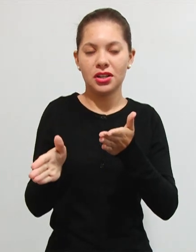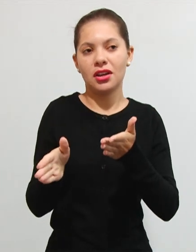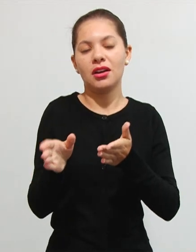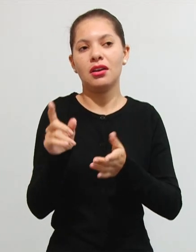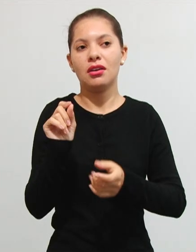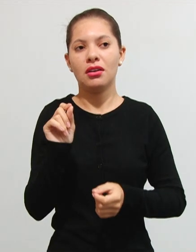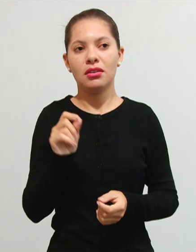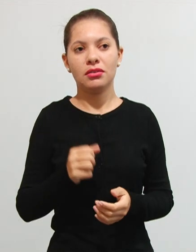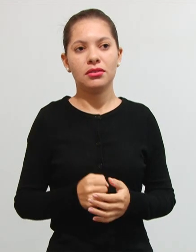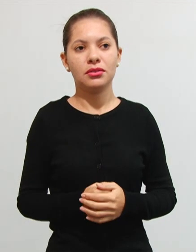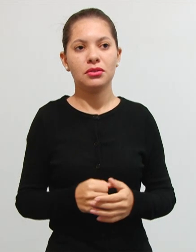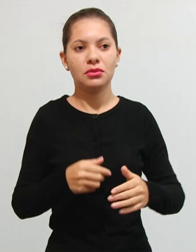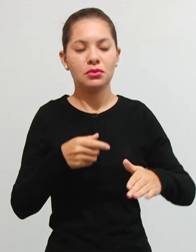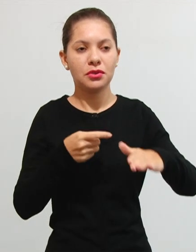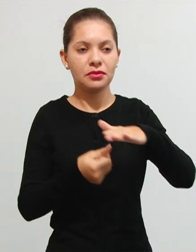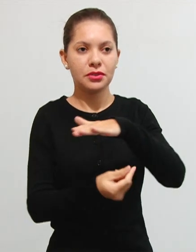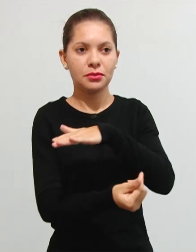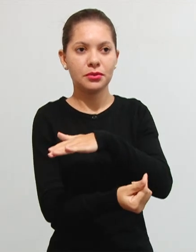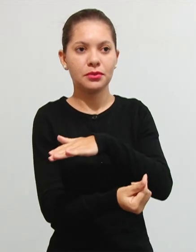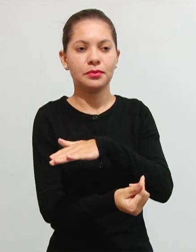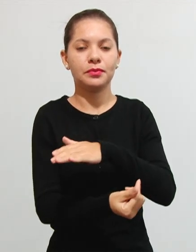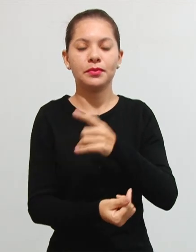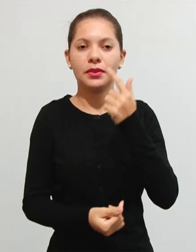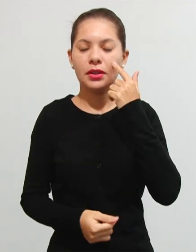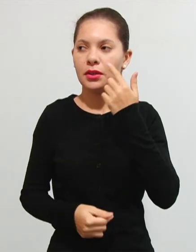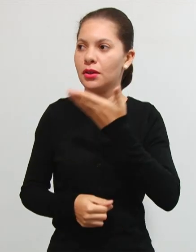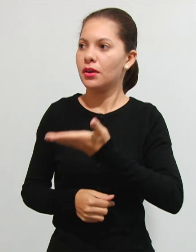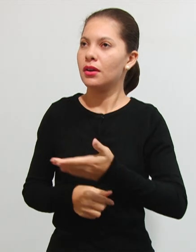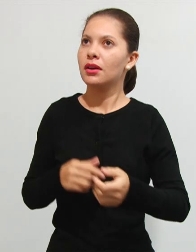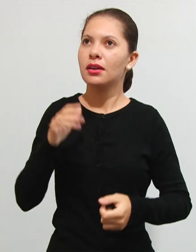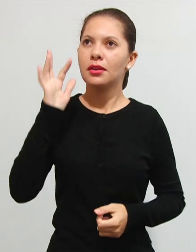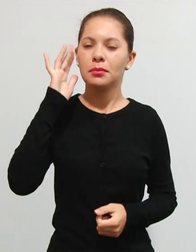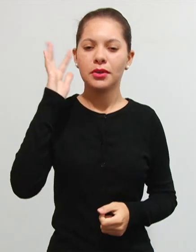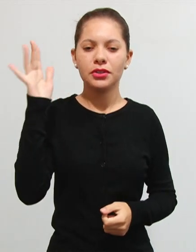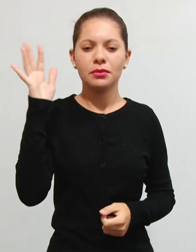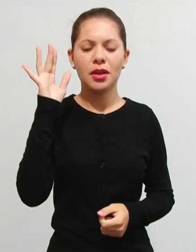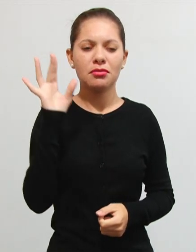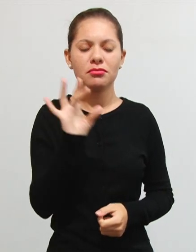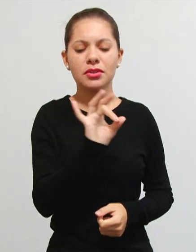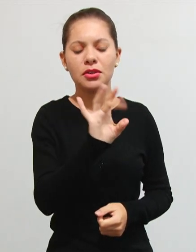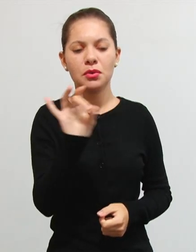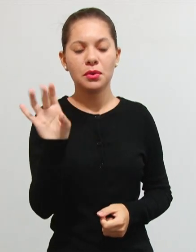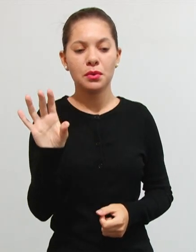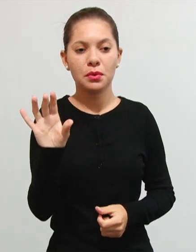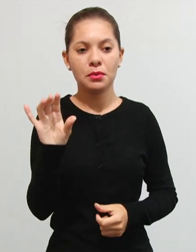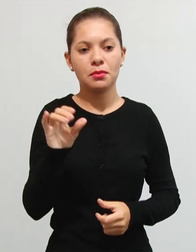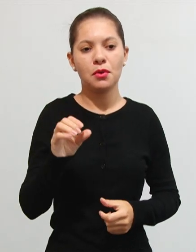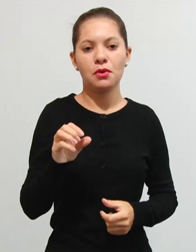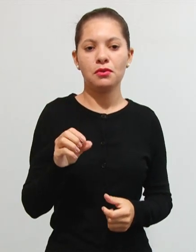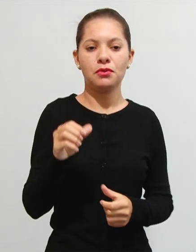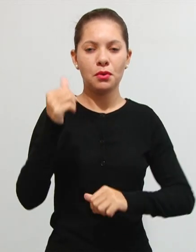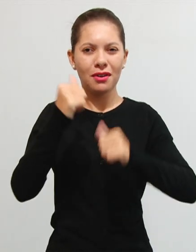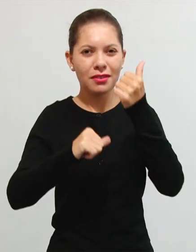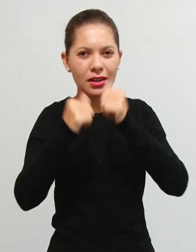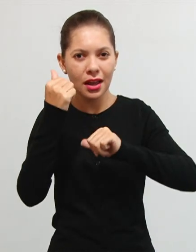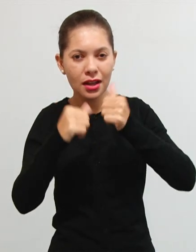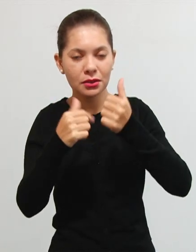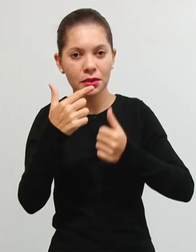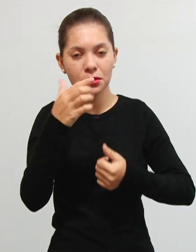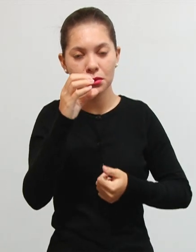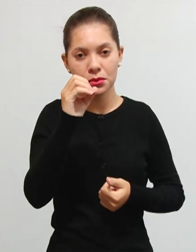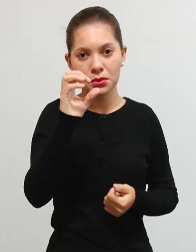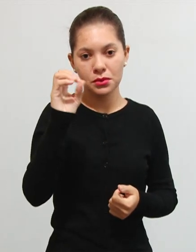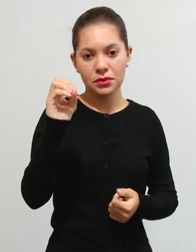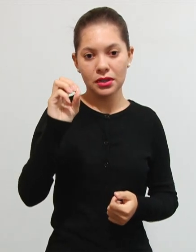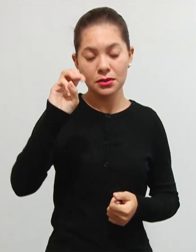fez, tá? e aqui, ó imaginemos que determinado imóvel é avaliado lá em 200 mil reais antes da realização